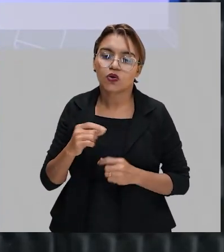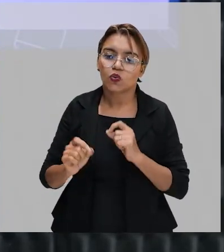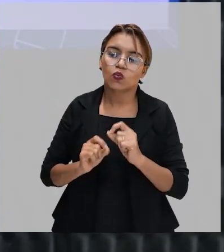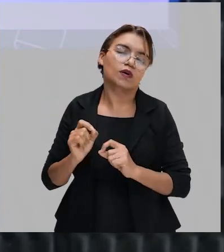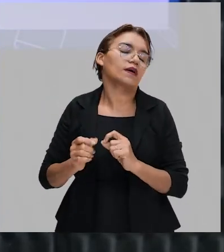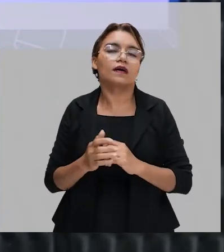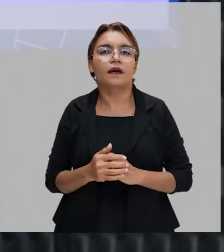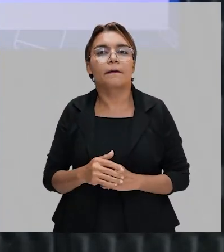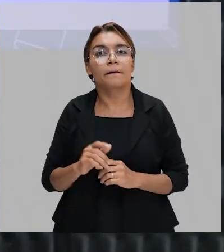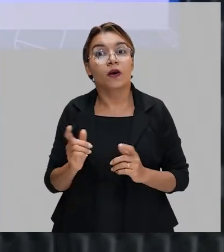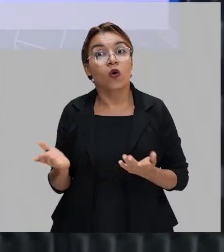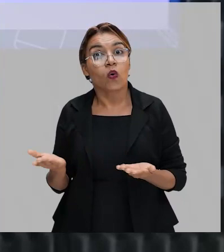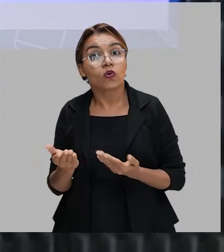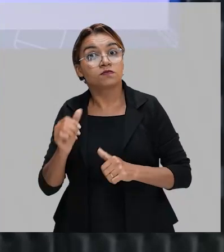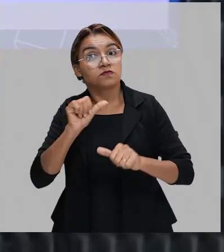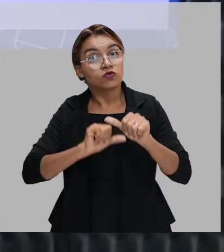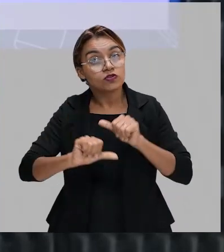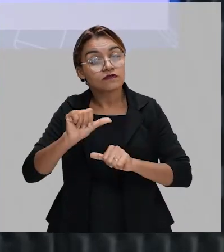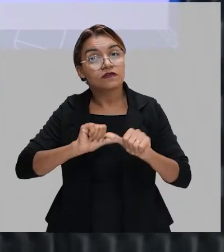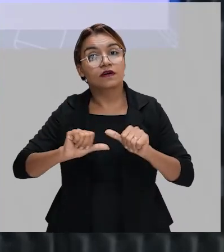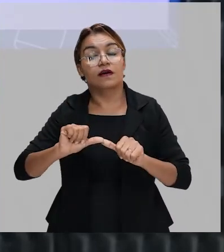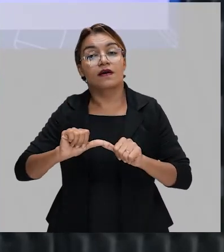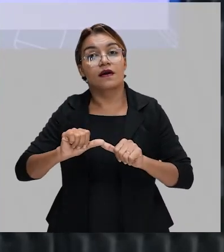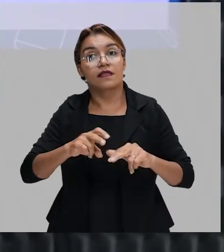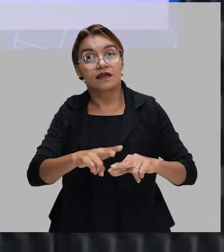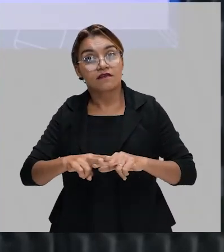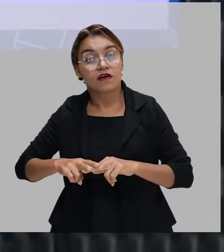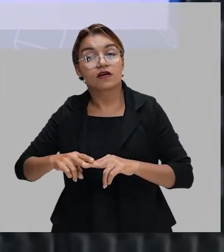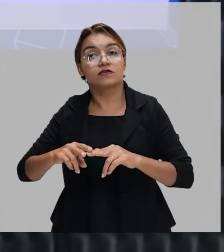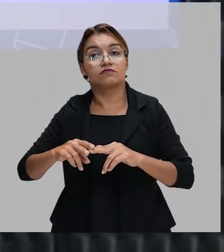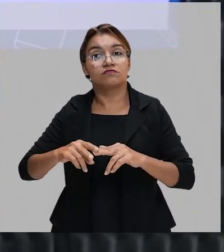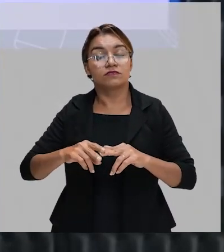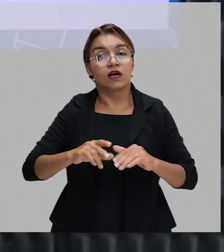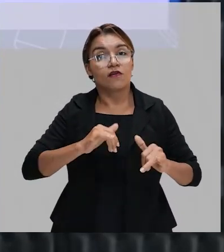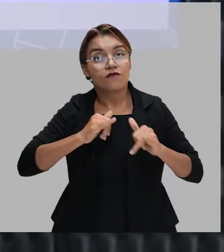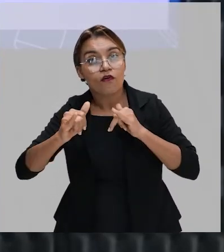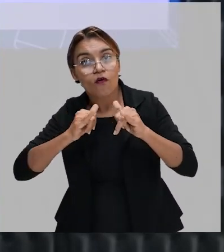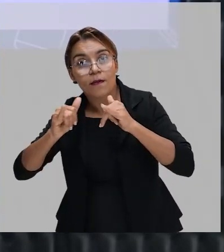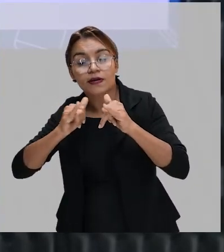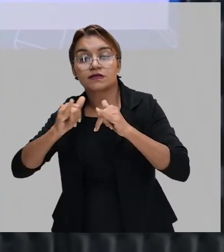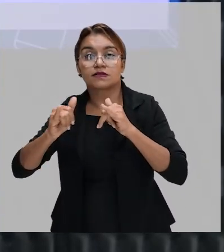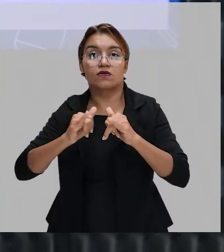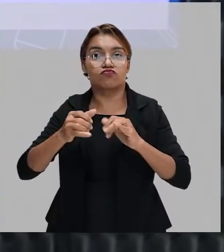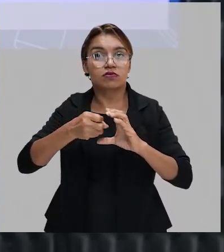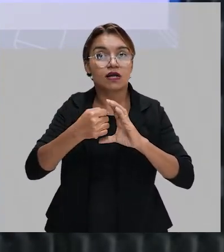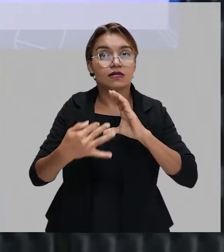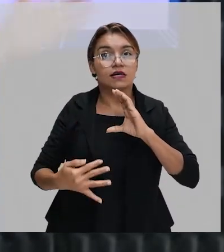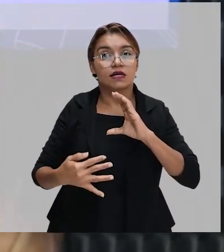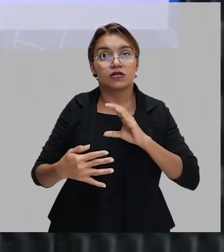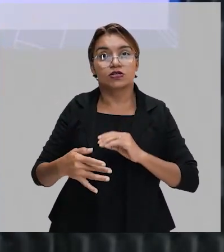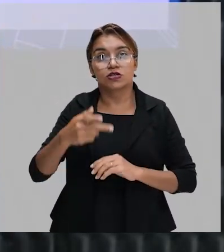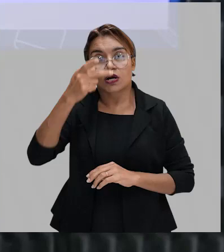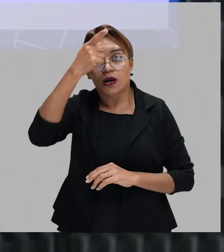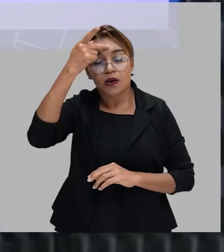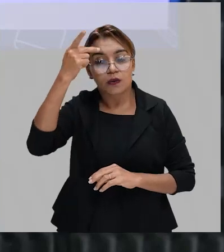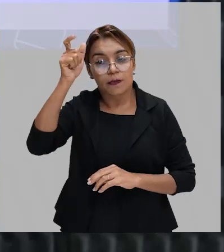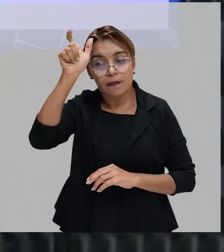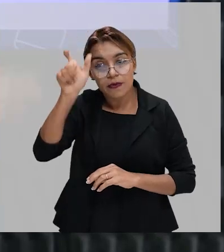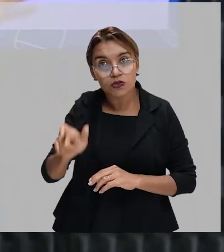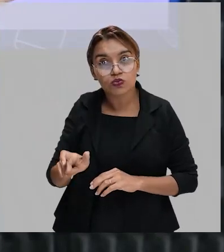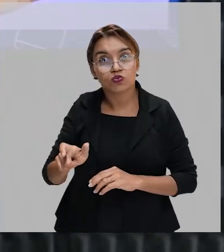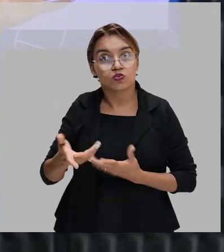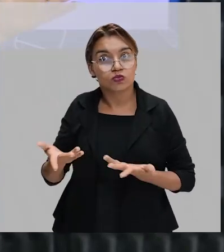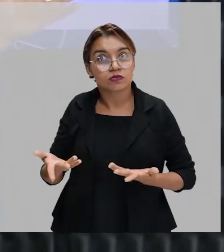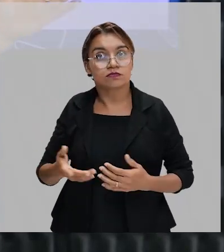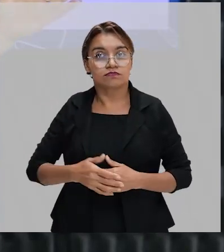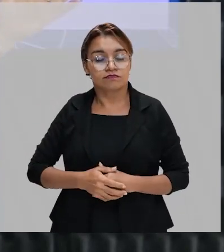ser modificado através da informação, através das características, do perfil desse político aí, tá bom? Eu